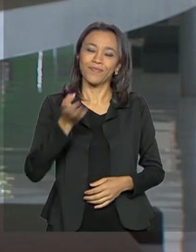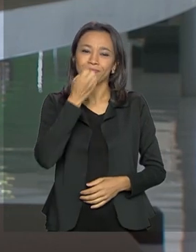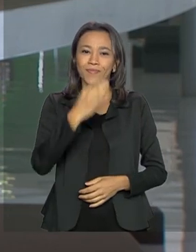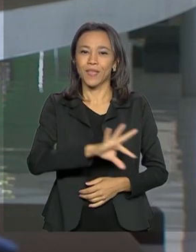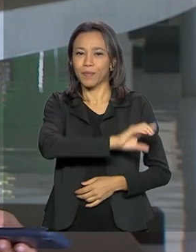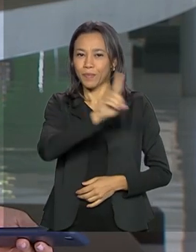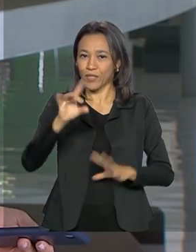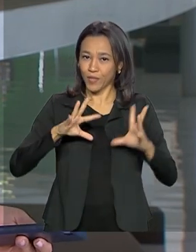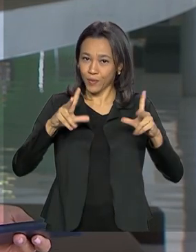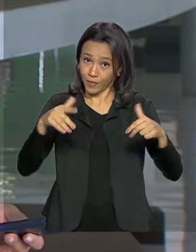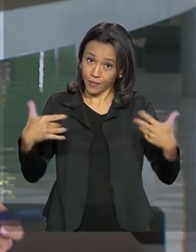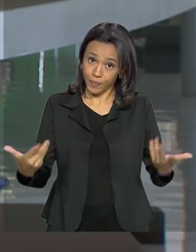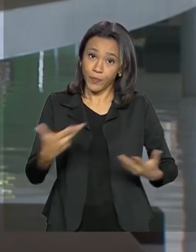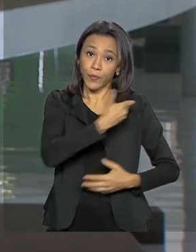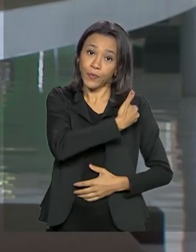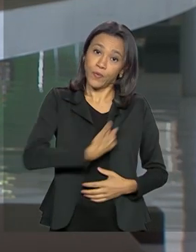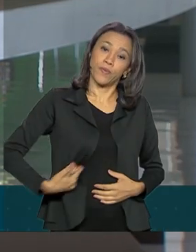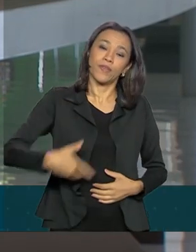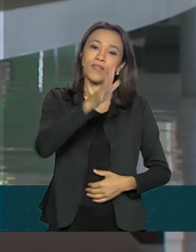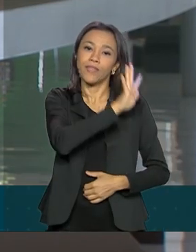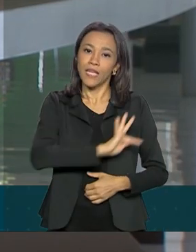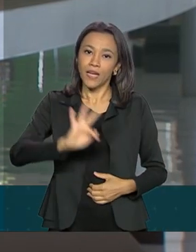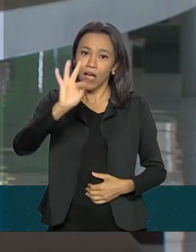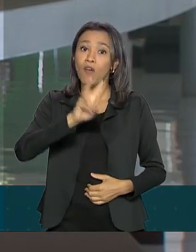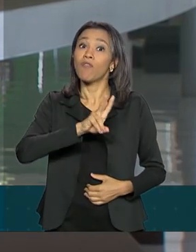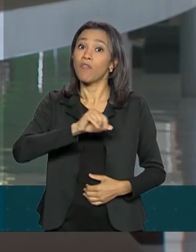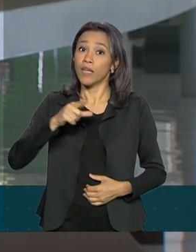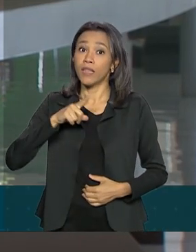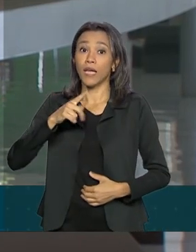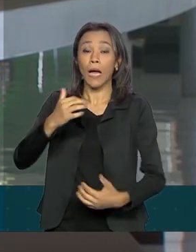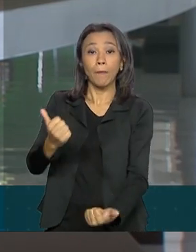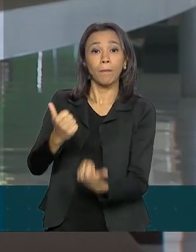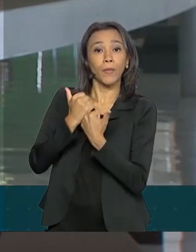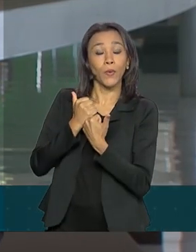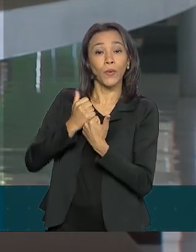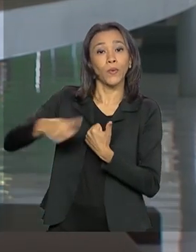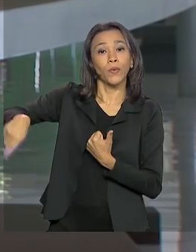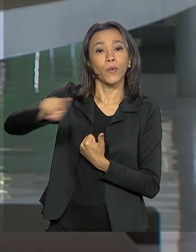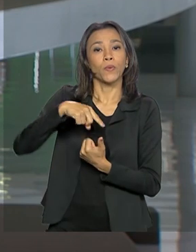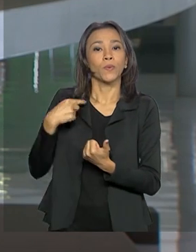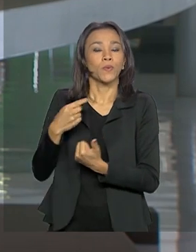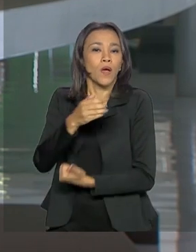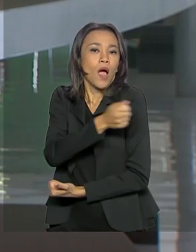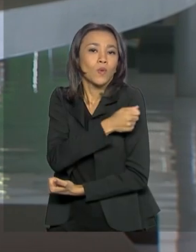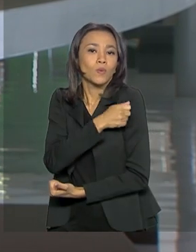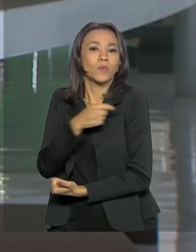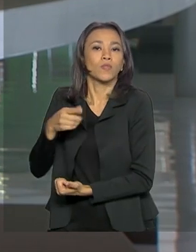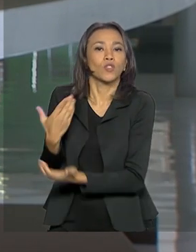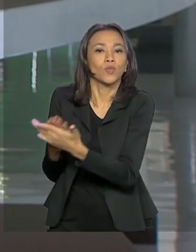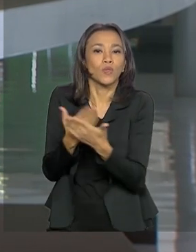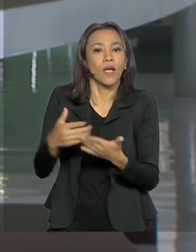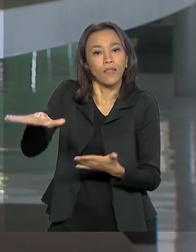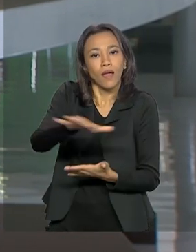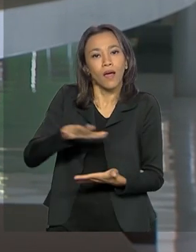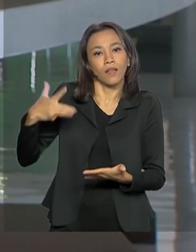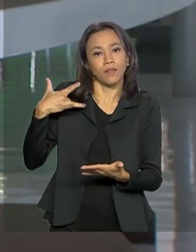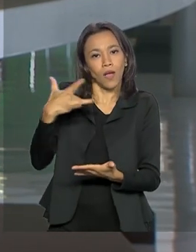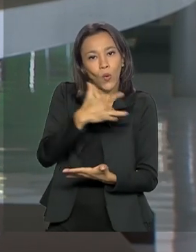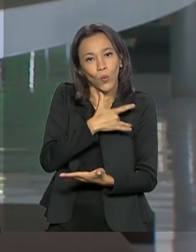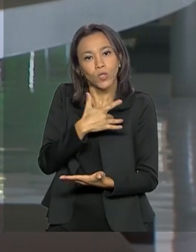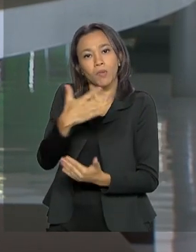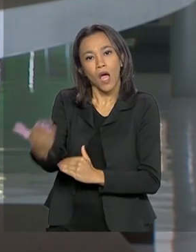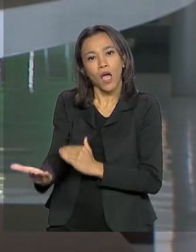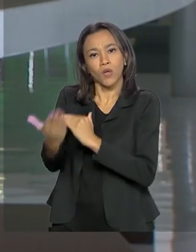a todos. Pois é, o governo federal vai receber esse reforço de estudantes da área de saúde no combate à pandemia do coronavírus. Essa